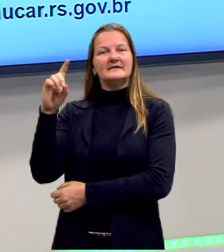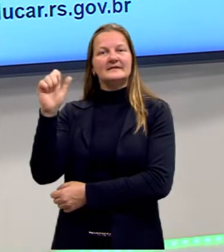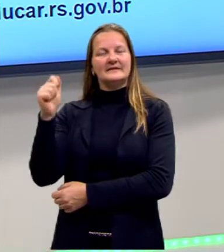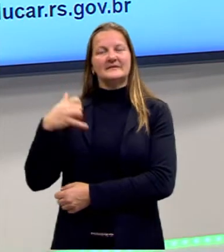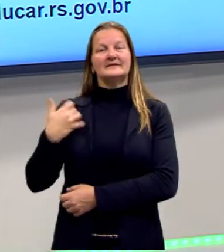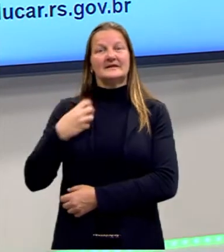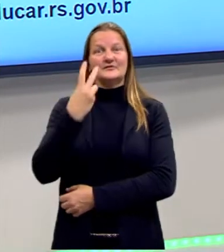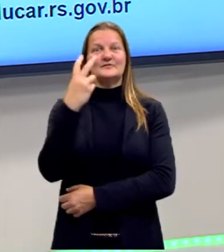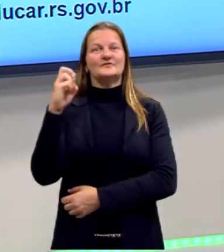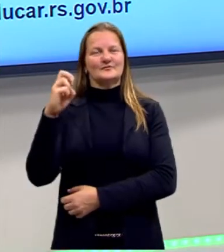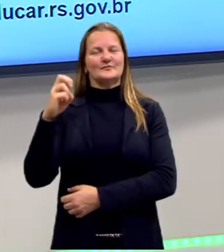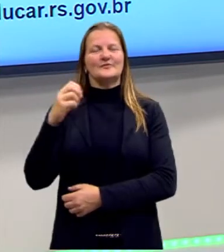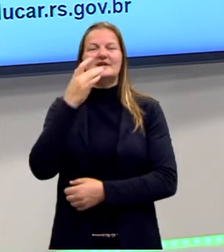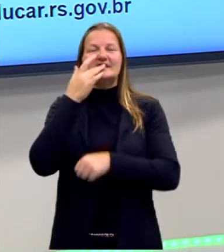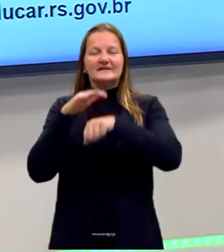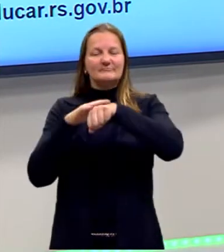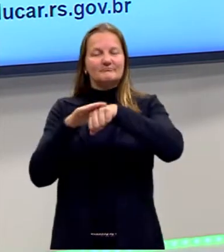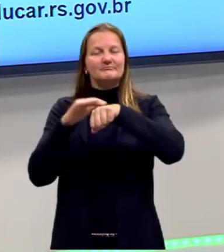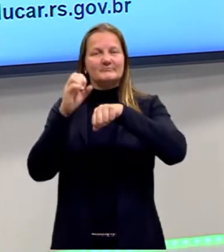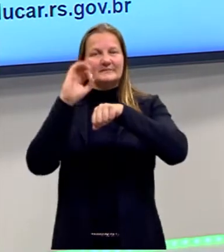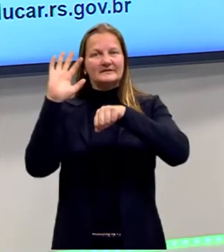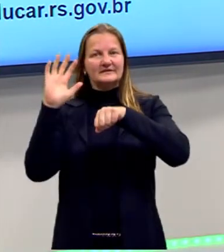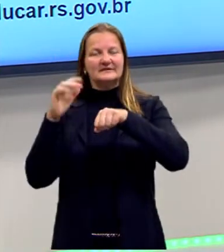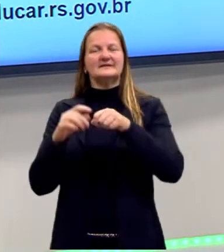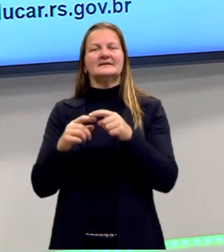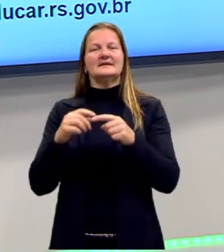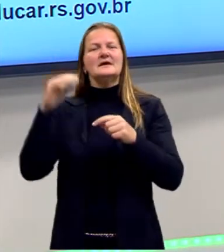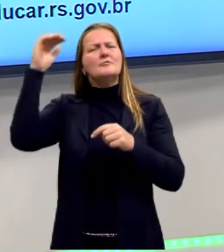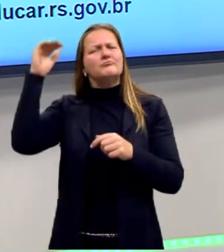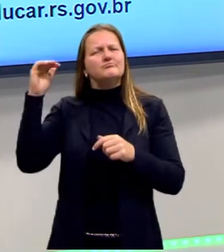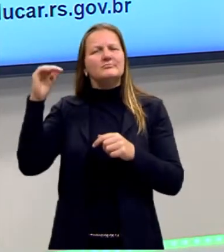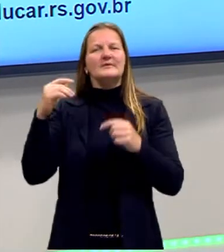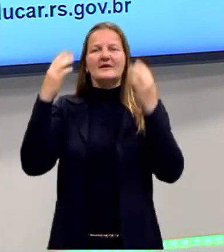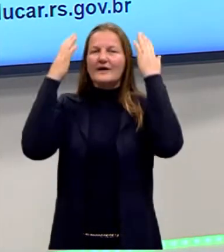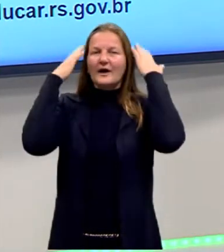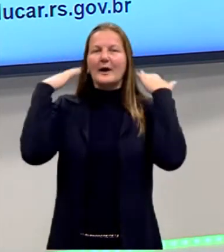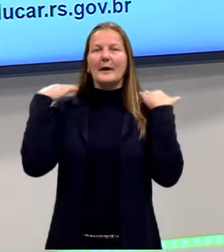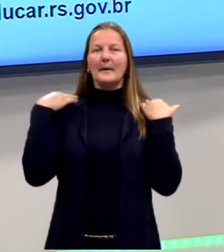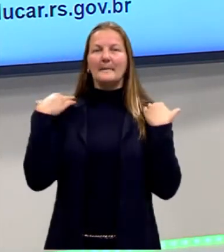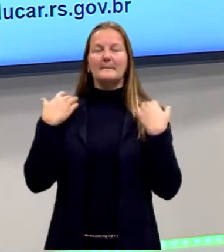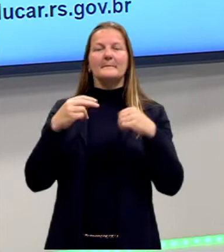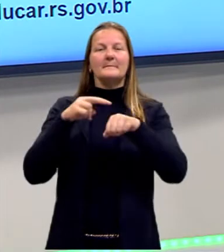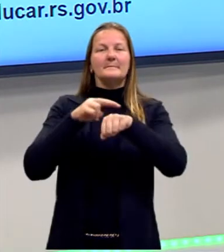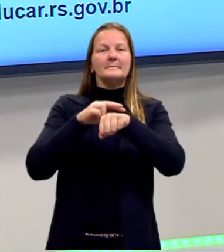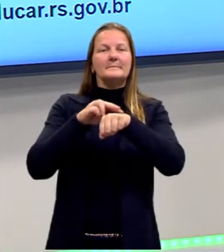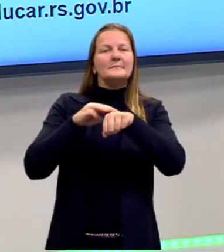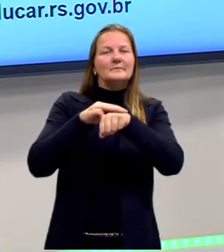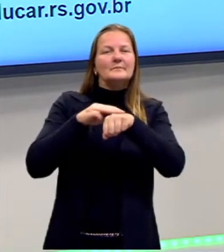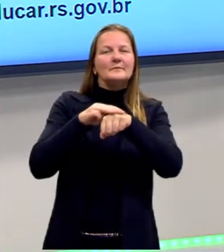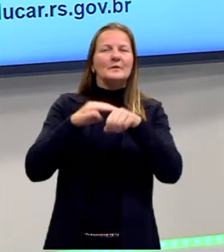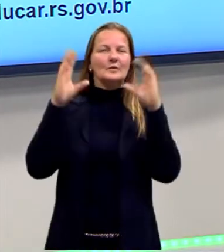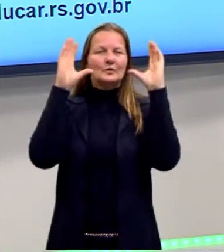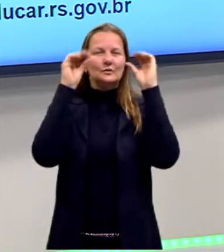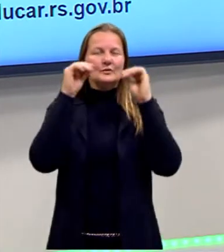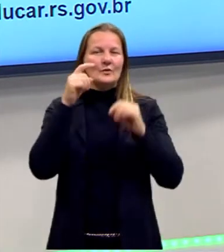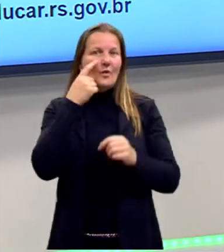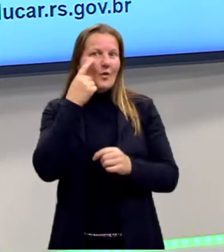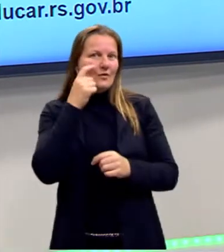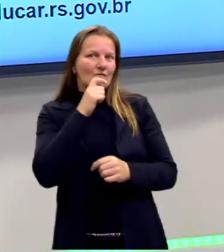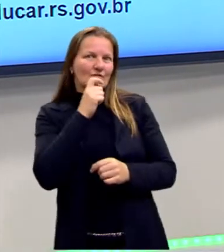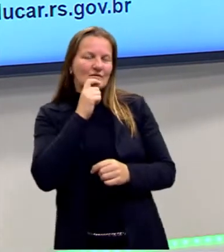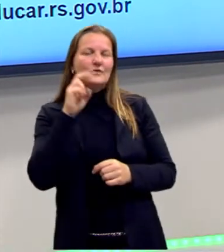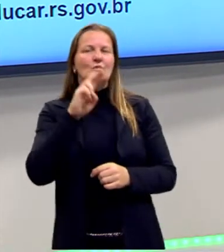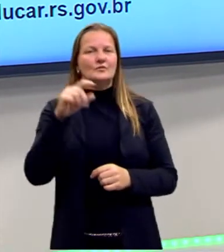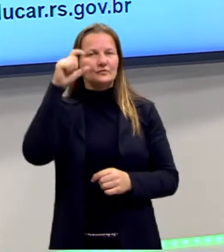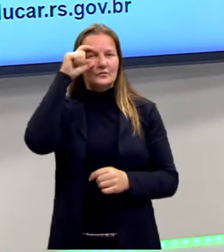anos, sou branca, de baixa estatura, cabelos castanhos escuros, olhos verdes, uso